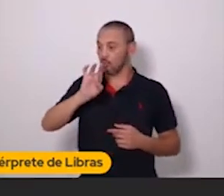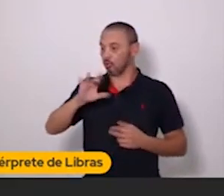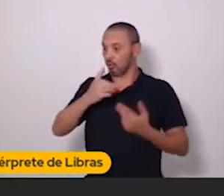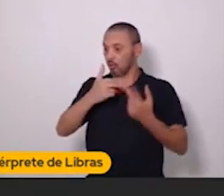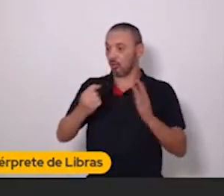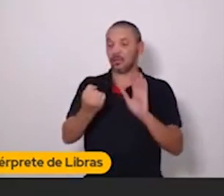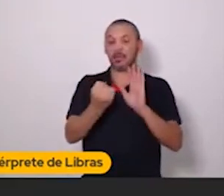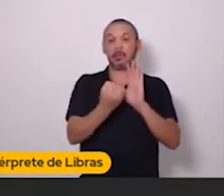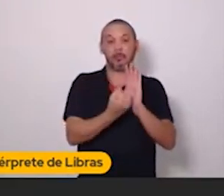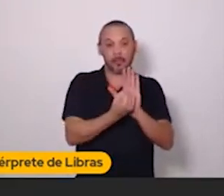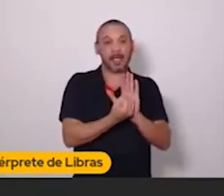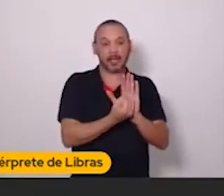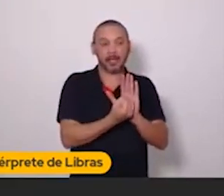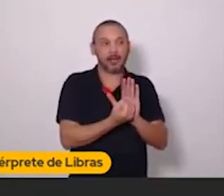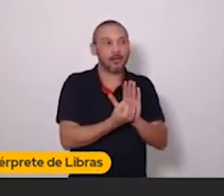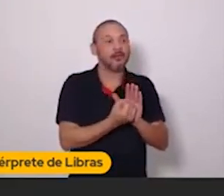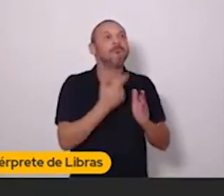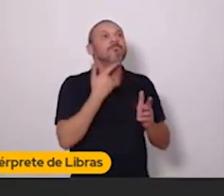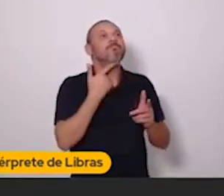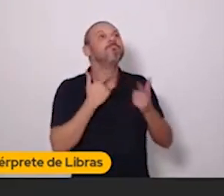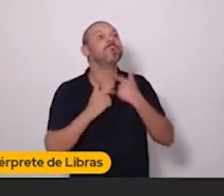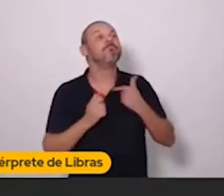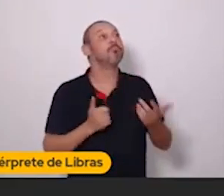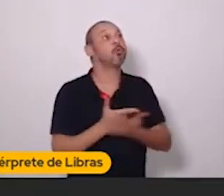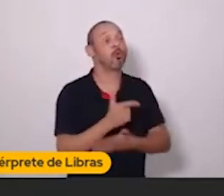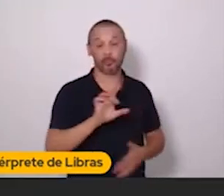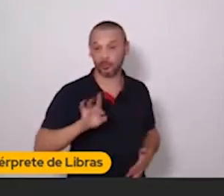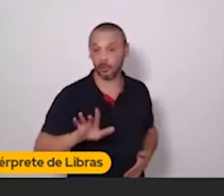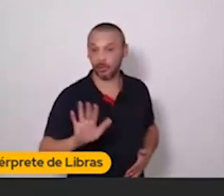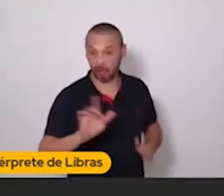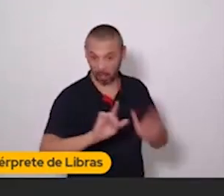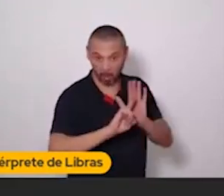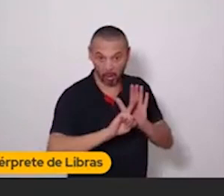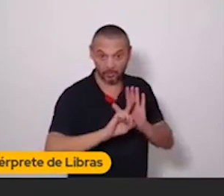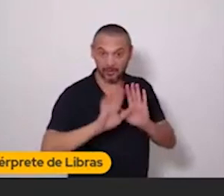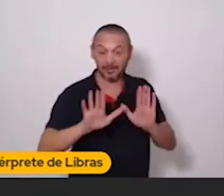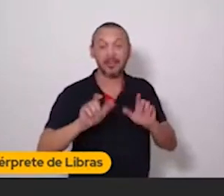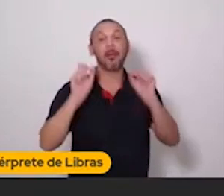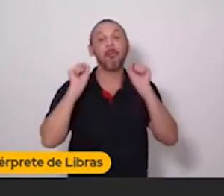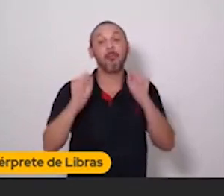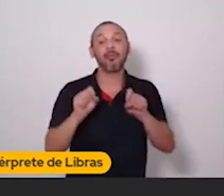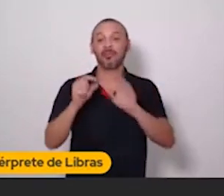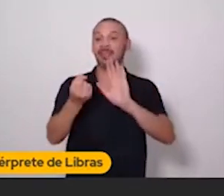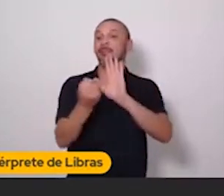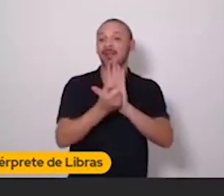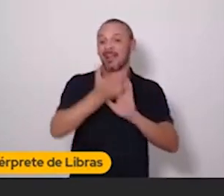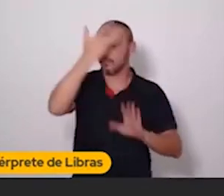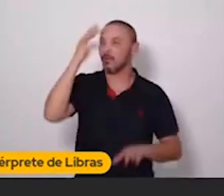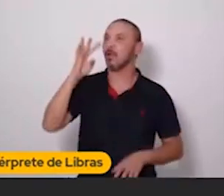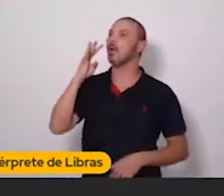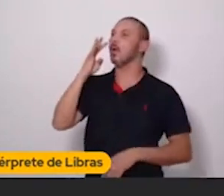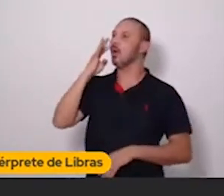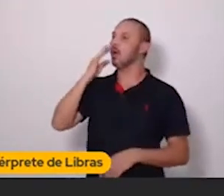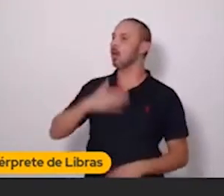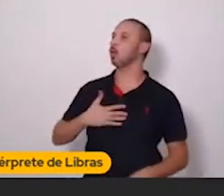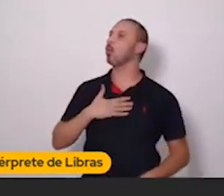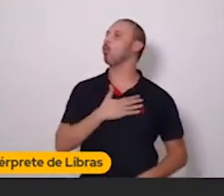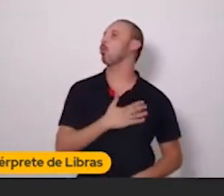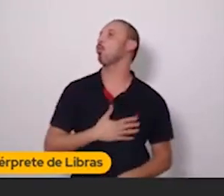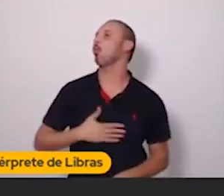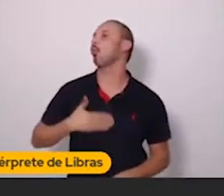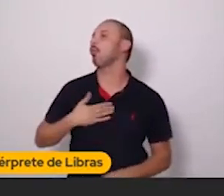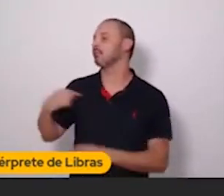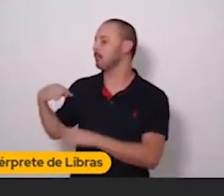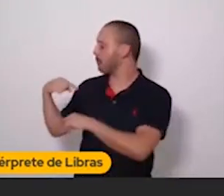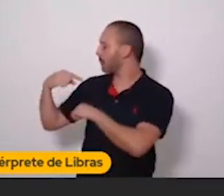que a pessoa quer comprar. E só aquela lojinha. E passa a ser aquela marca que a pessoa admira. Que ela conhece a história.